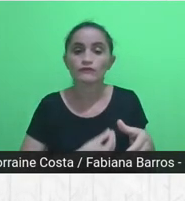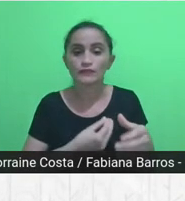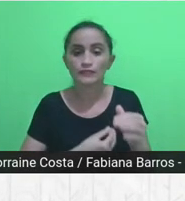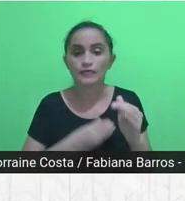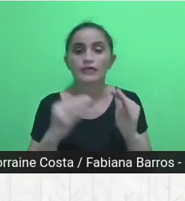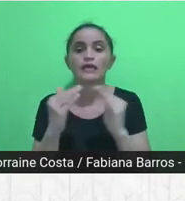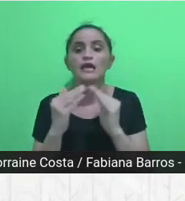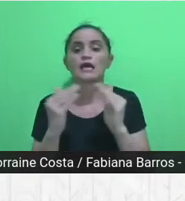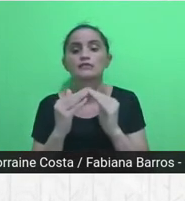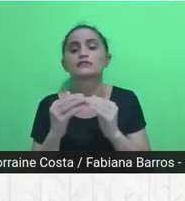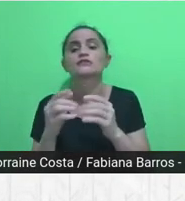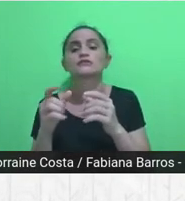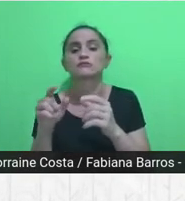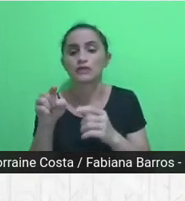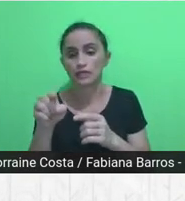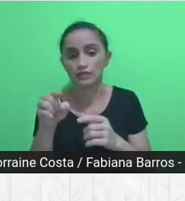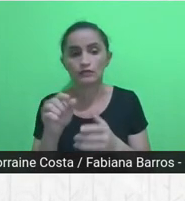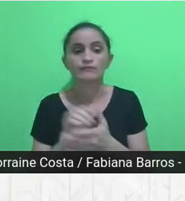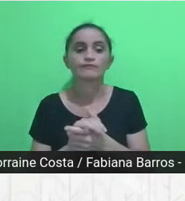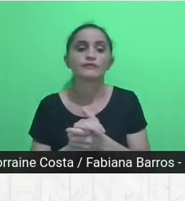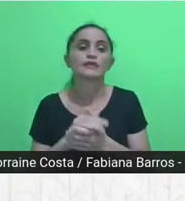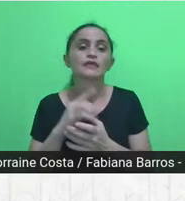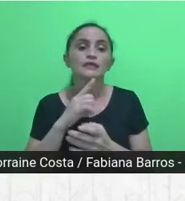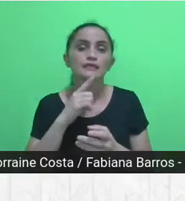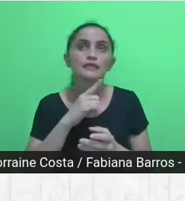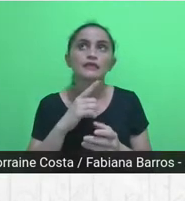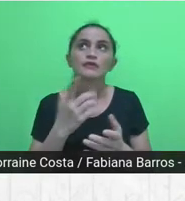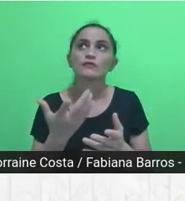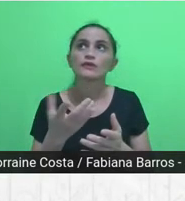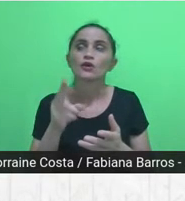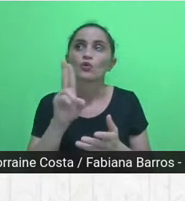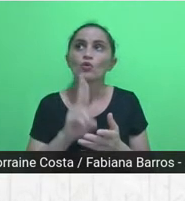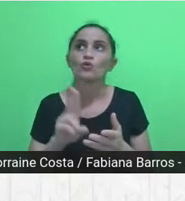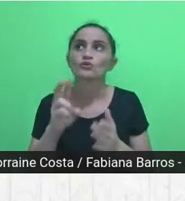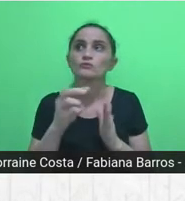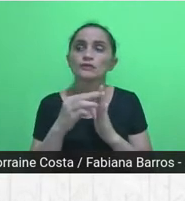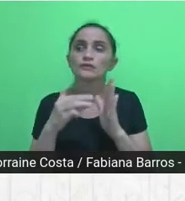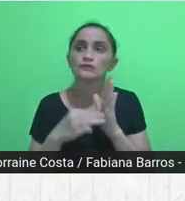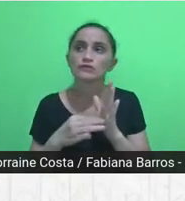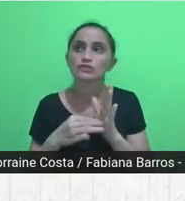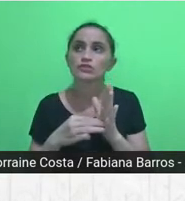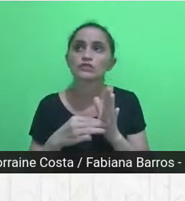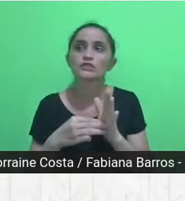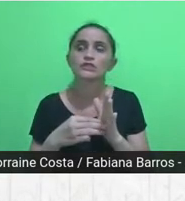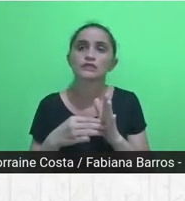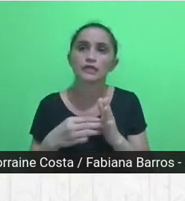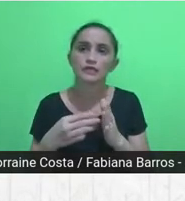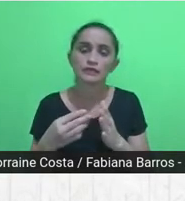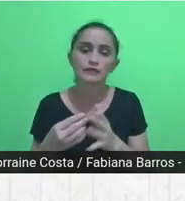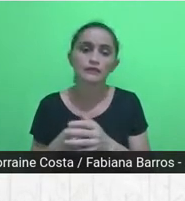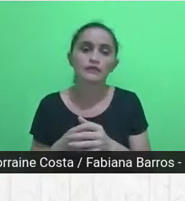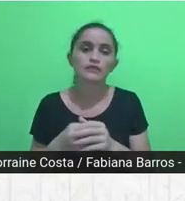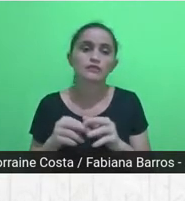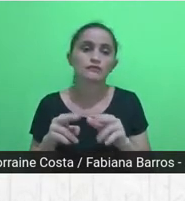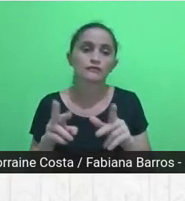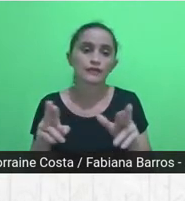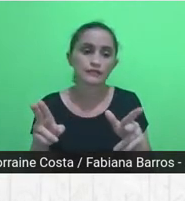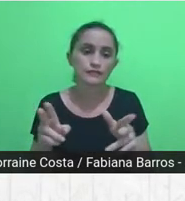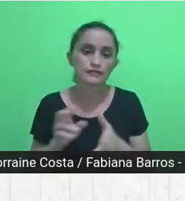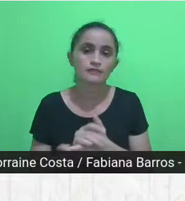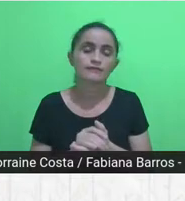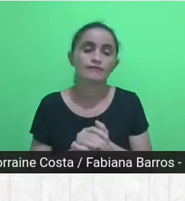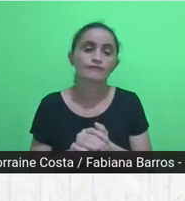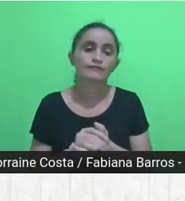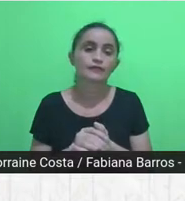através de metodologias engajadoras, o projeto de uma escadaria de acesso também, que está sendo um objeto de